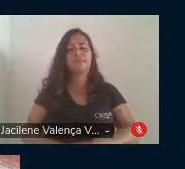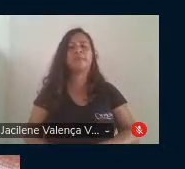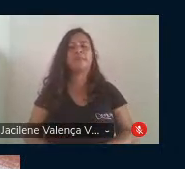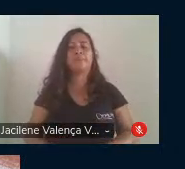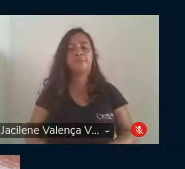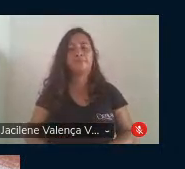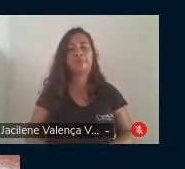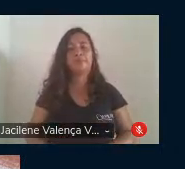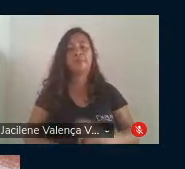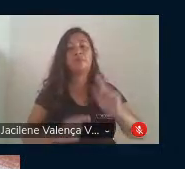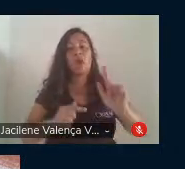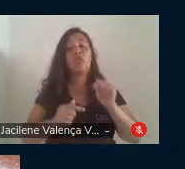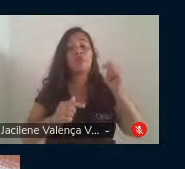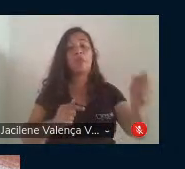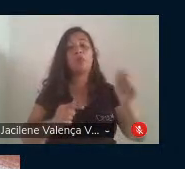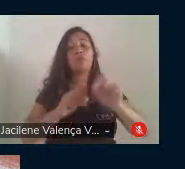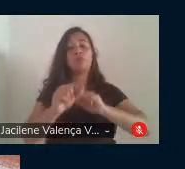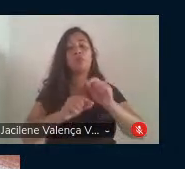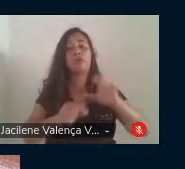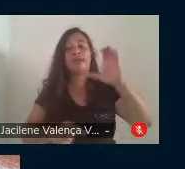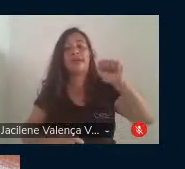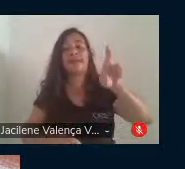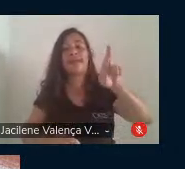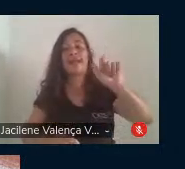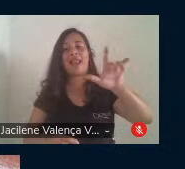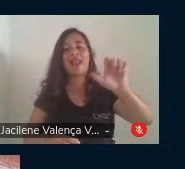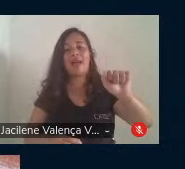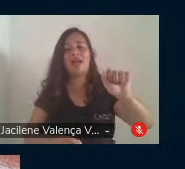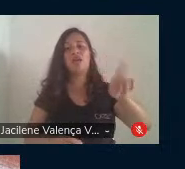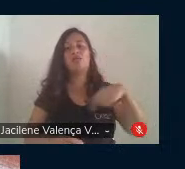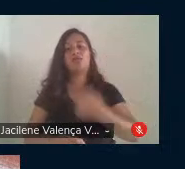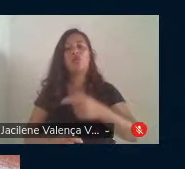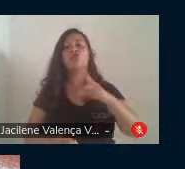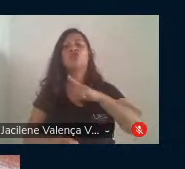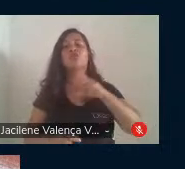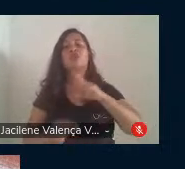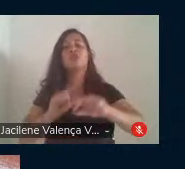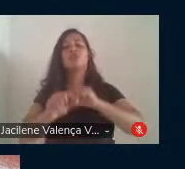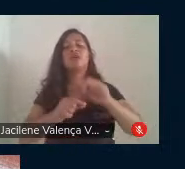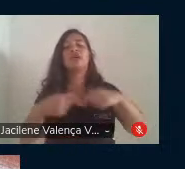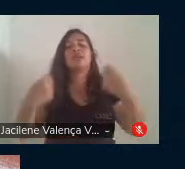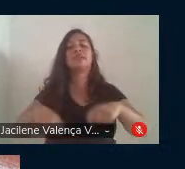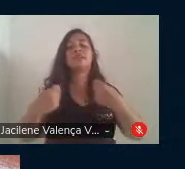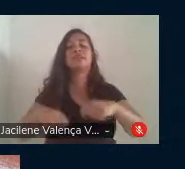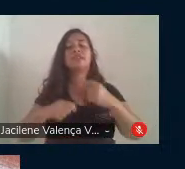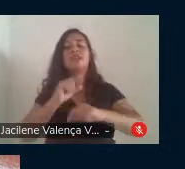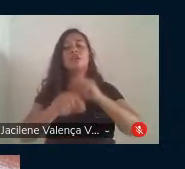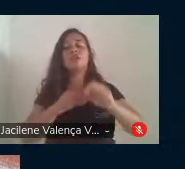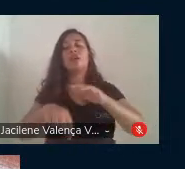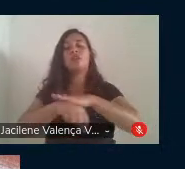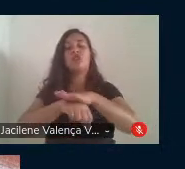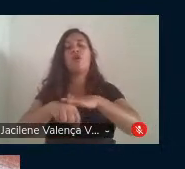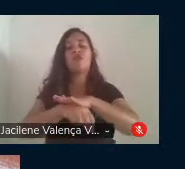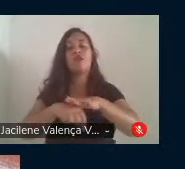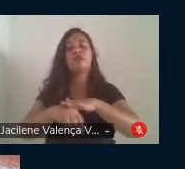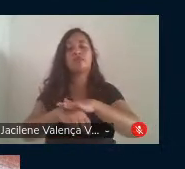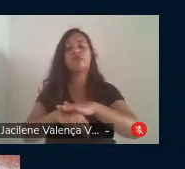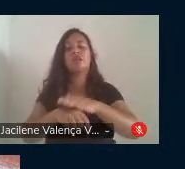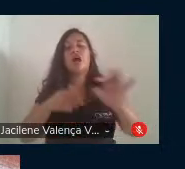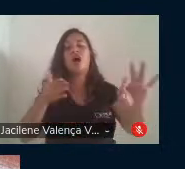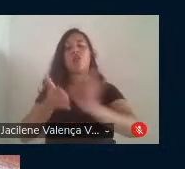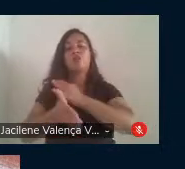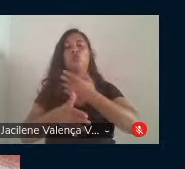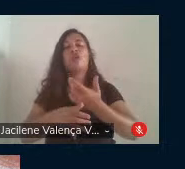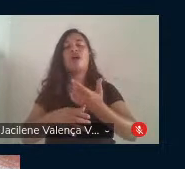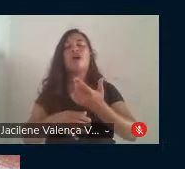Depois, com Carla Fornari, a gente tem aí uma necessidade de conversa, as autoras vão chamando a